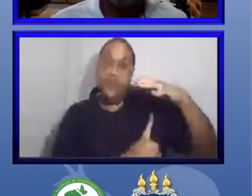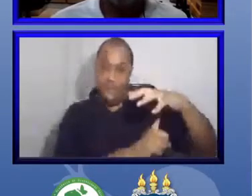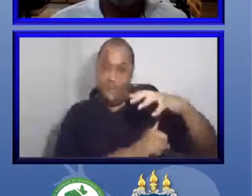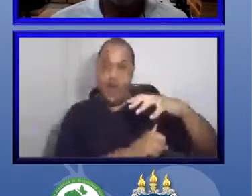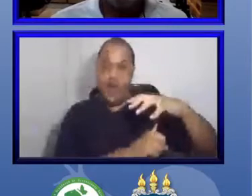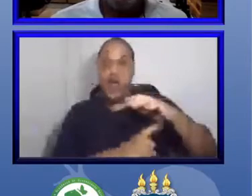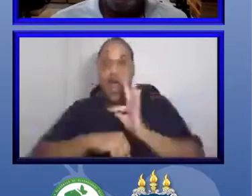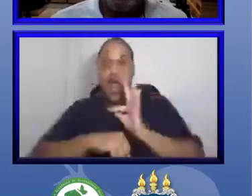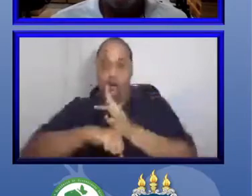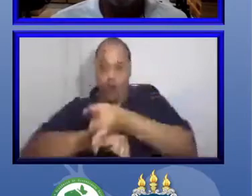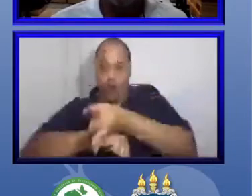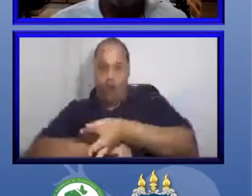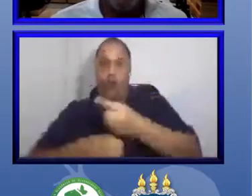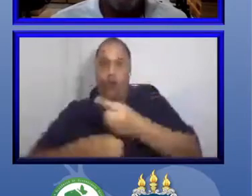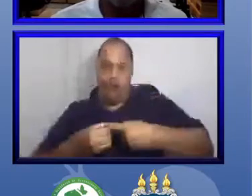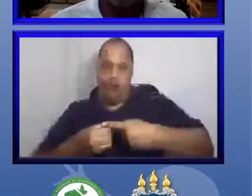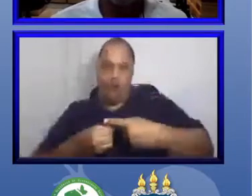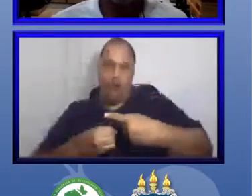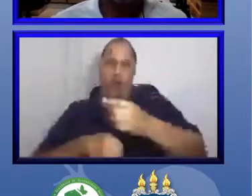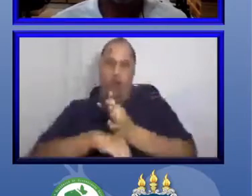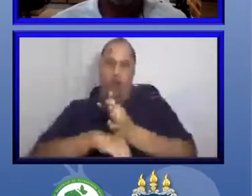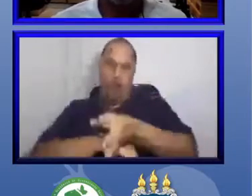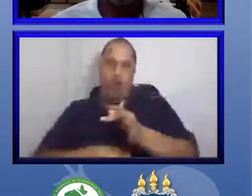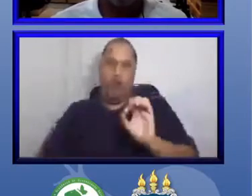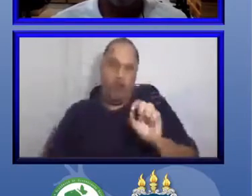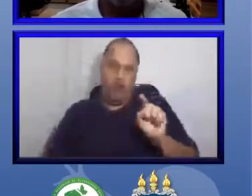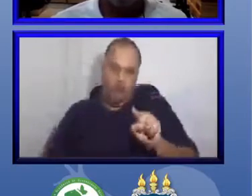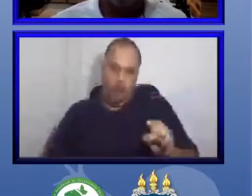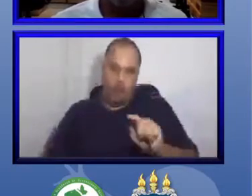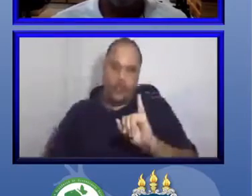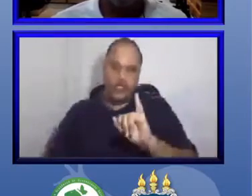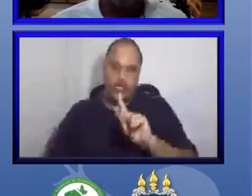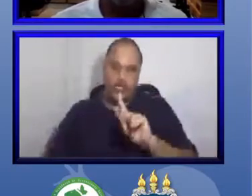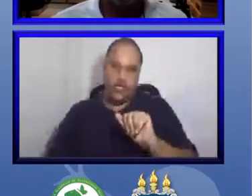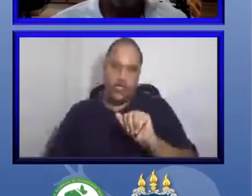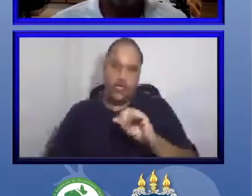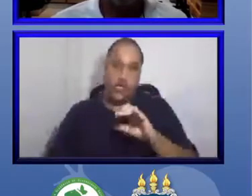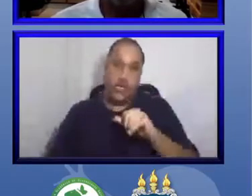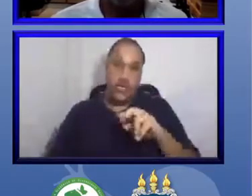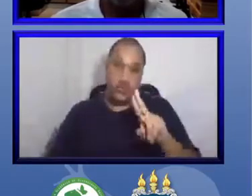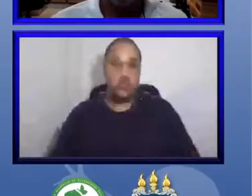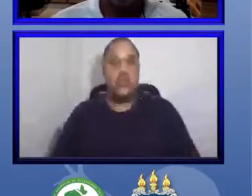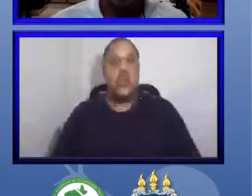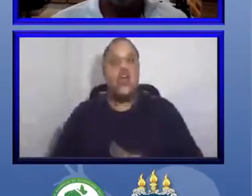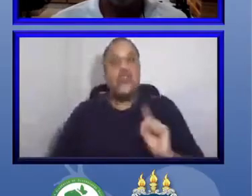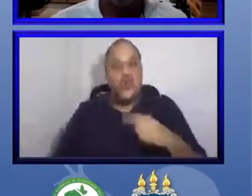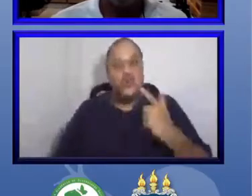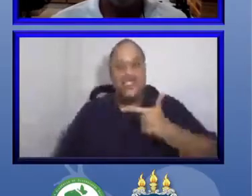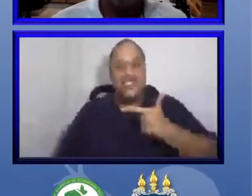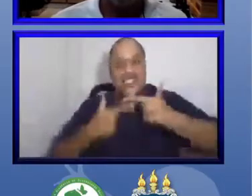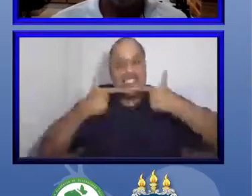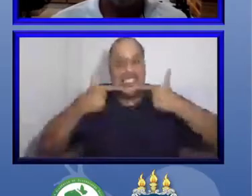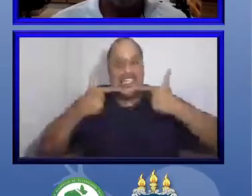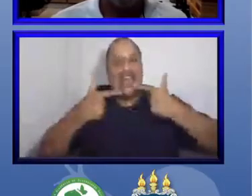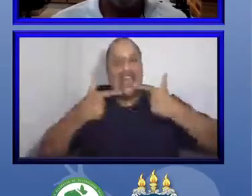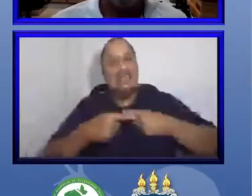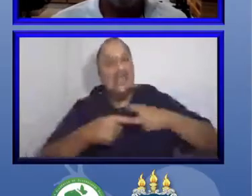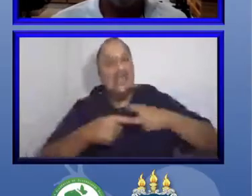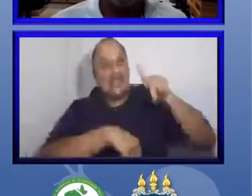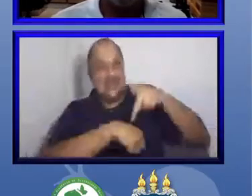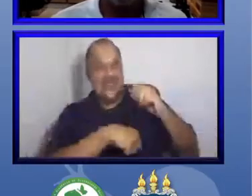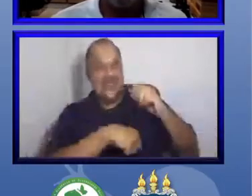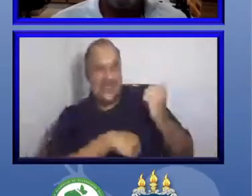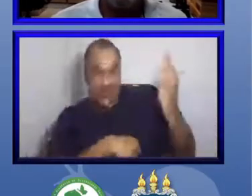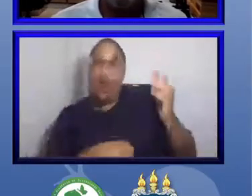mas, acho que mais feliz ainda porque foram ver o grupo de seu